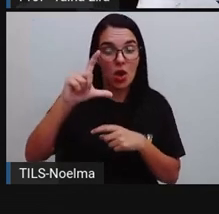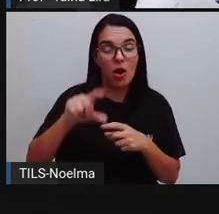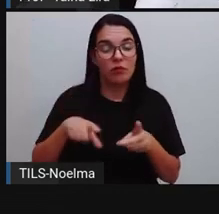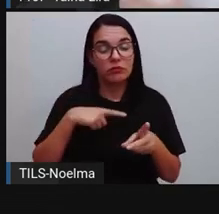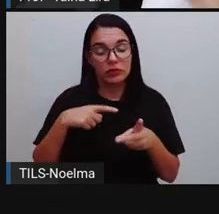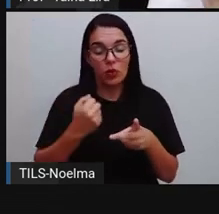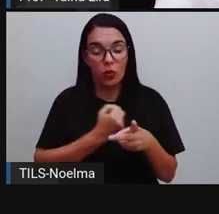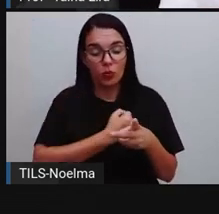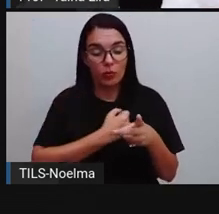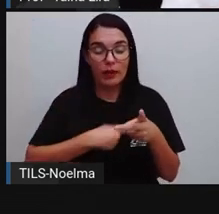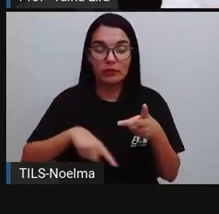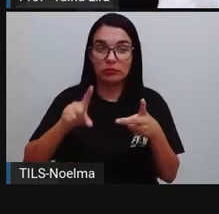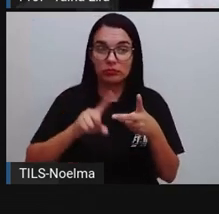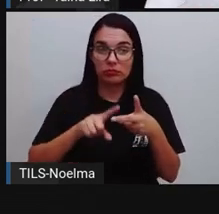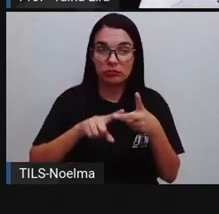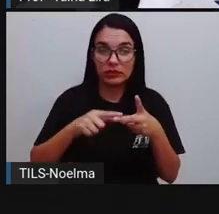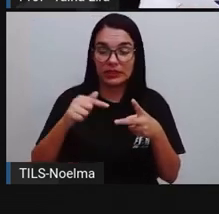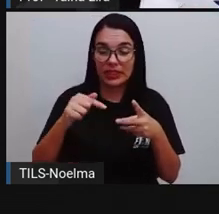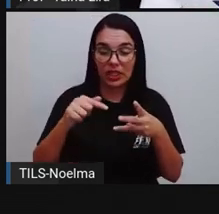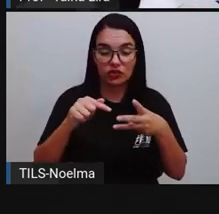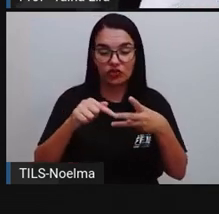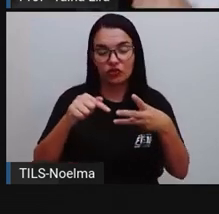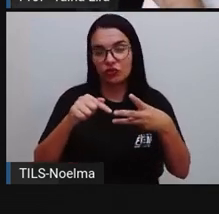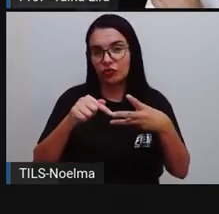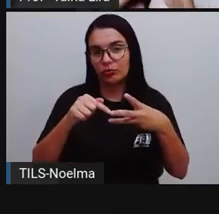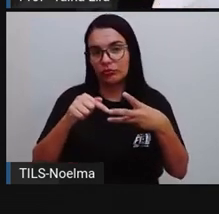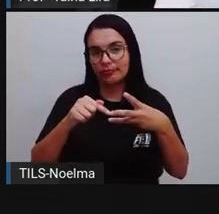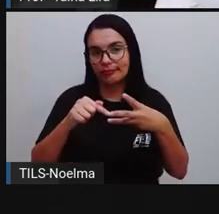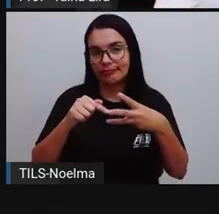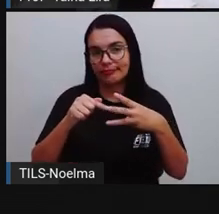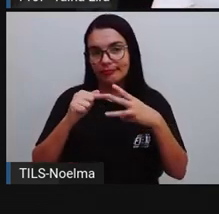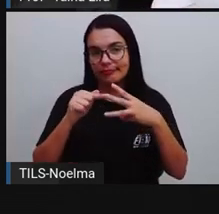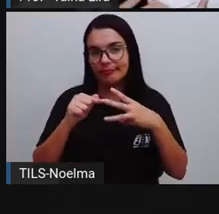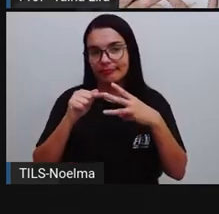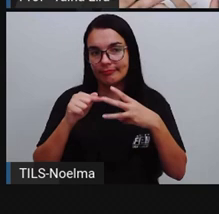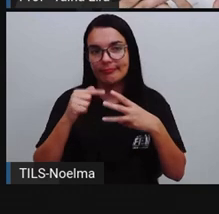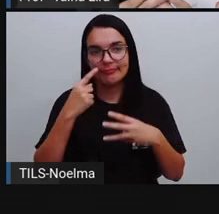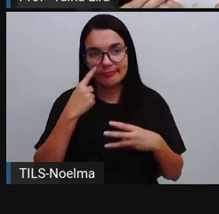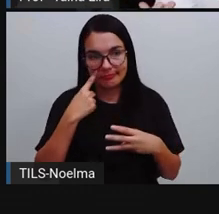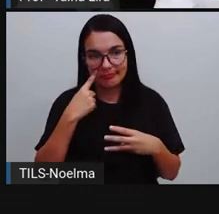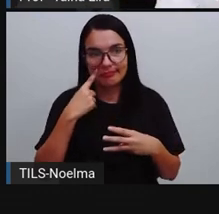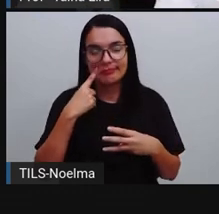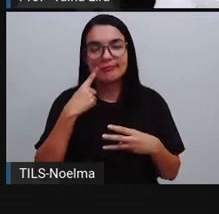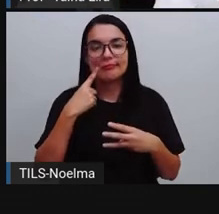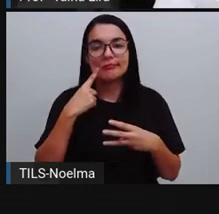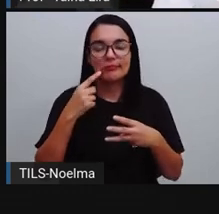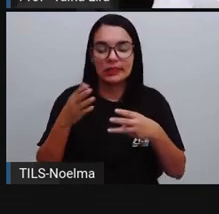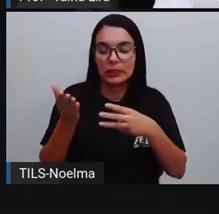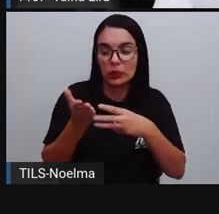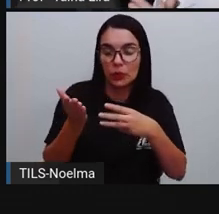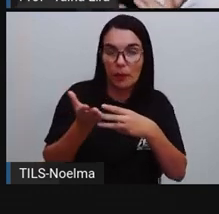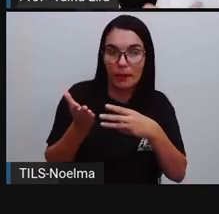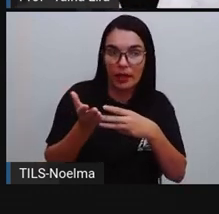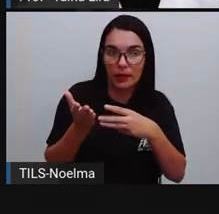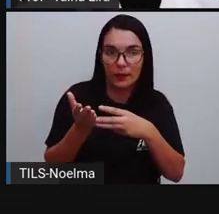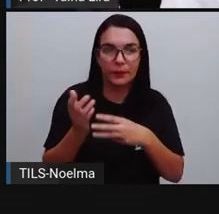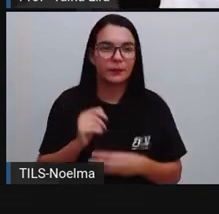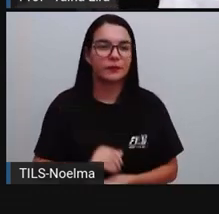que nós estamos trabalhando aqui. O 70 e o 17. O algarismo 7 vai aparecer ali no